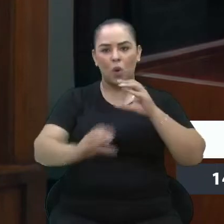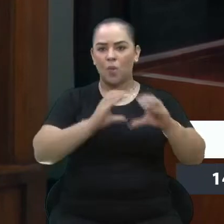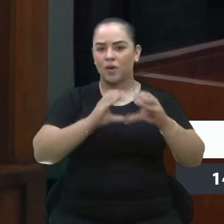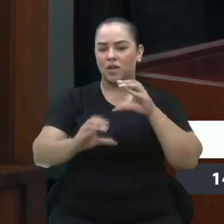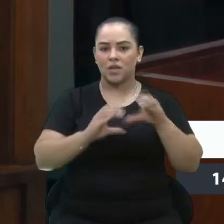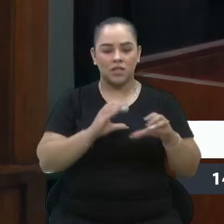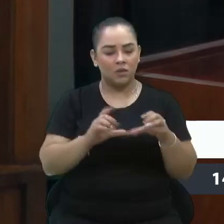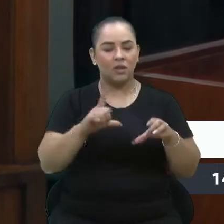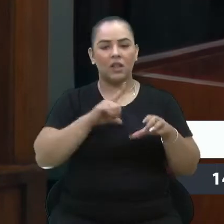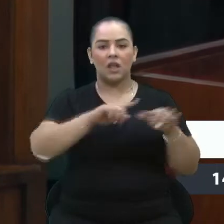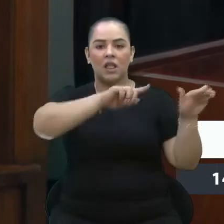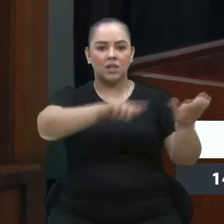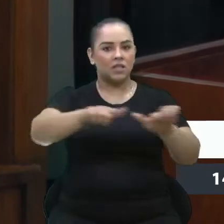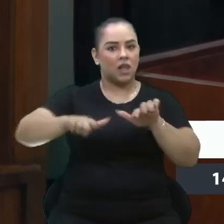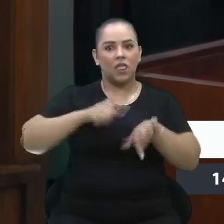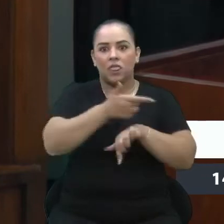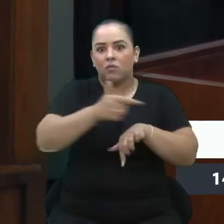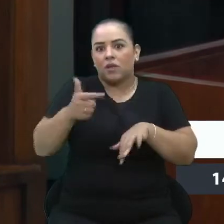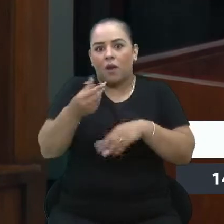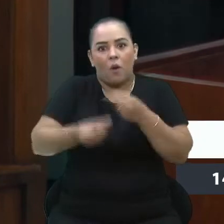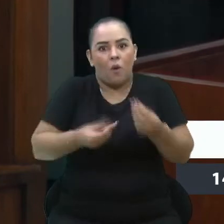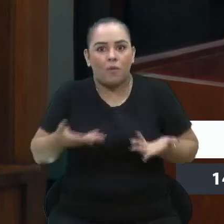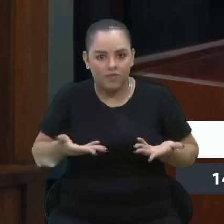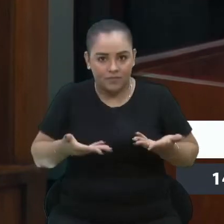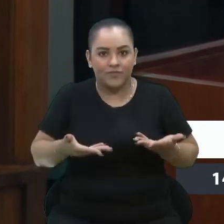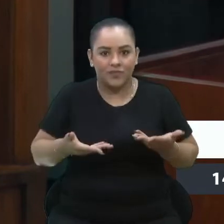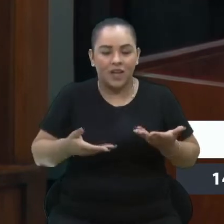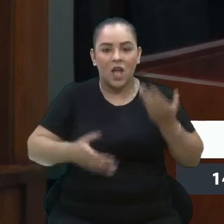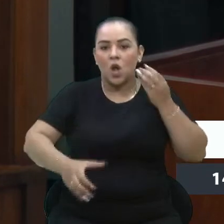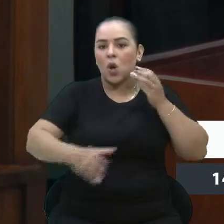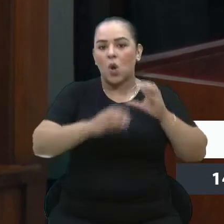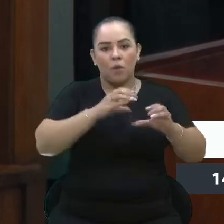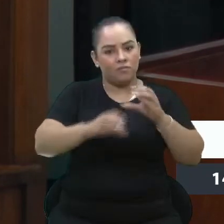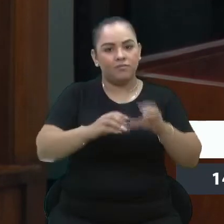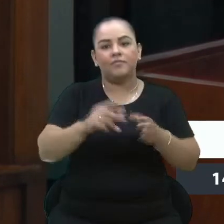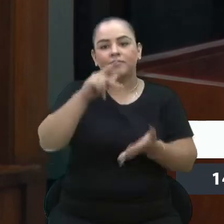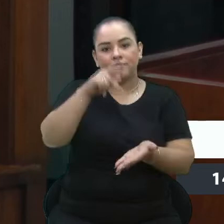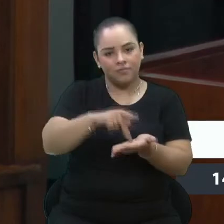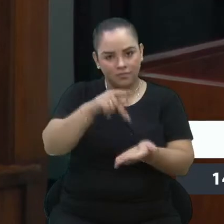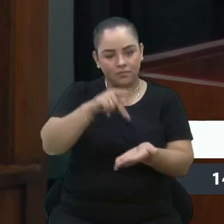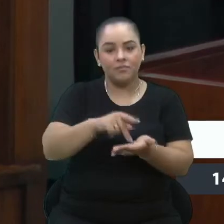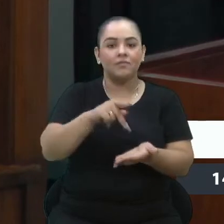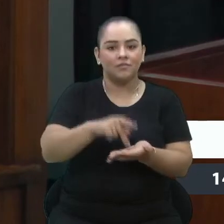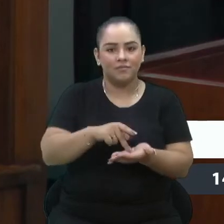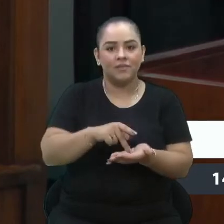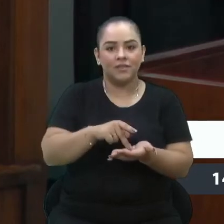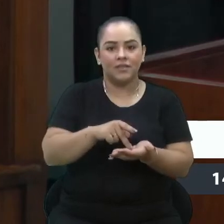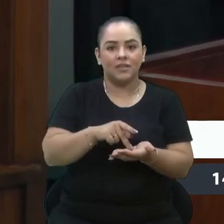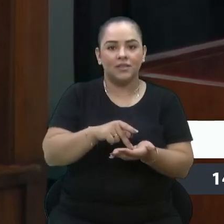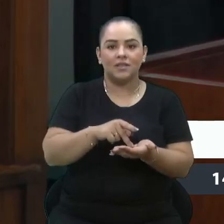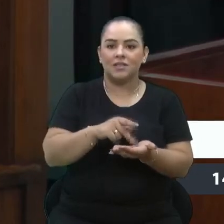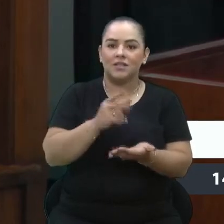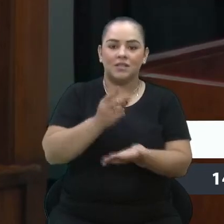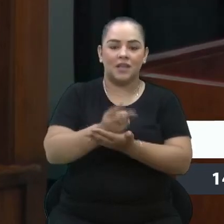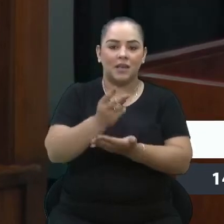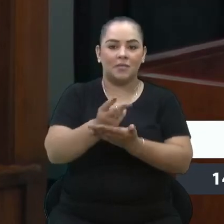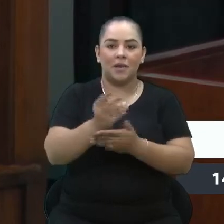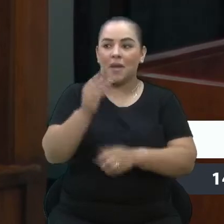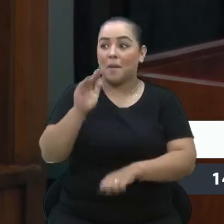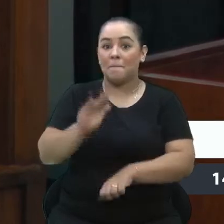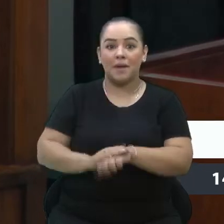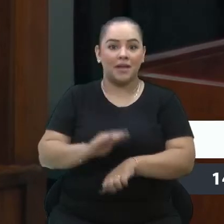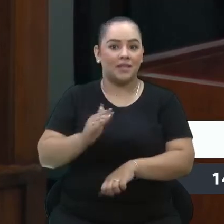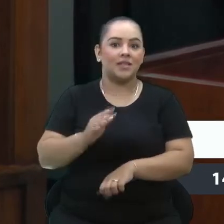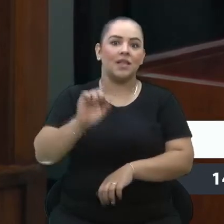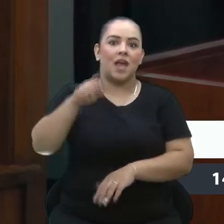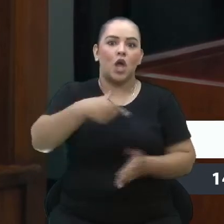gabinetes que chegam. Então, não tem como. A nossa comunicação, realmente, ela, cada vez mais, ela é